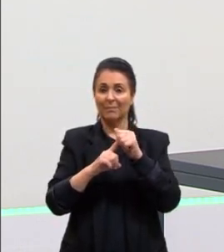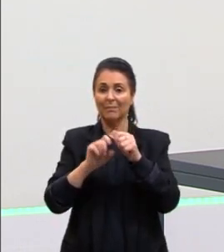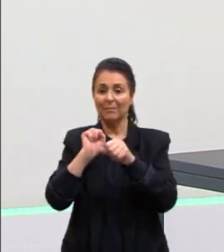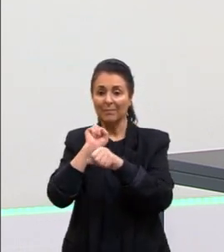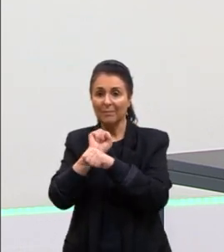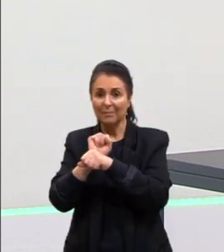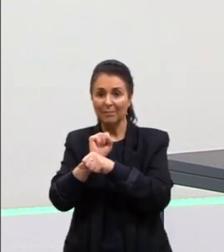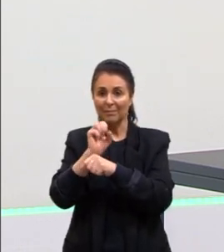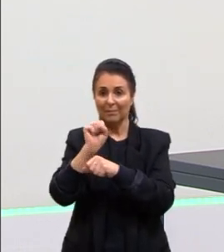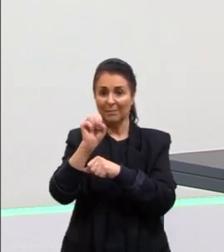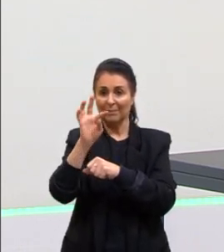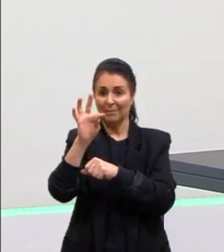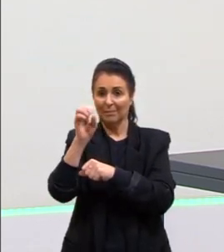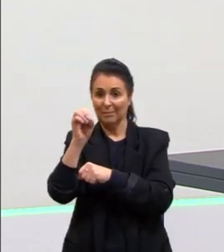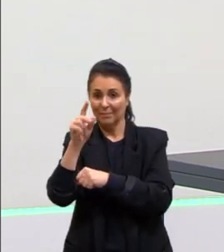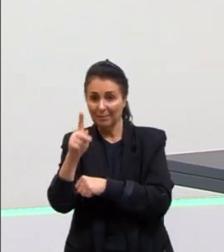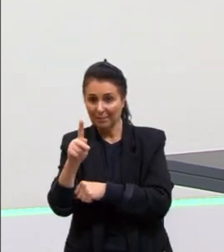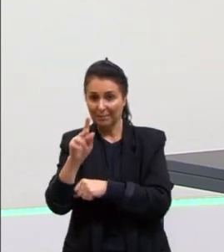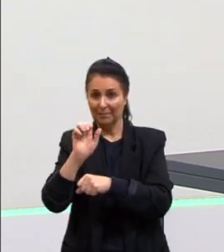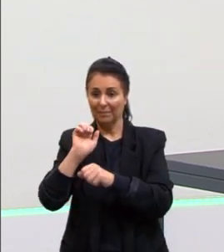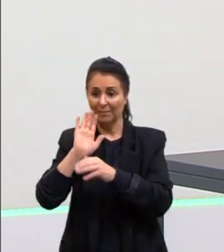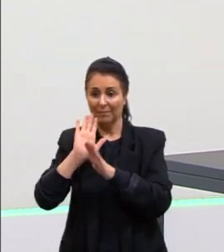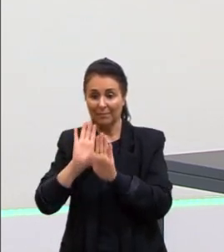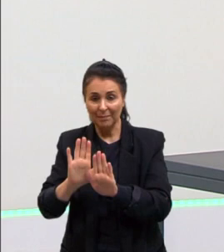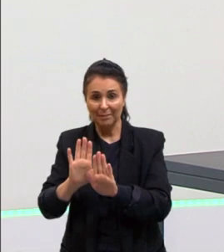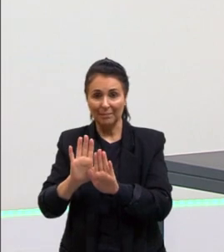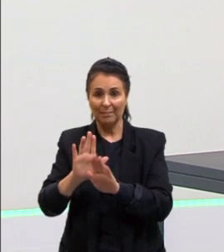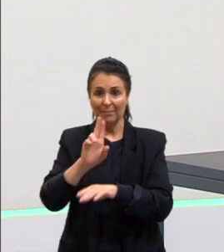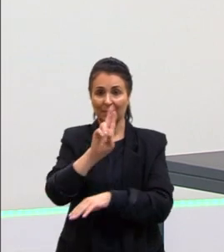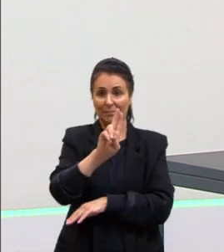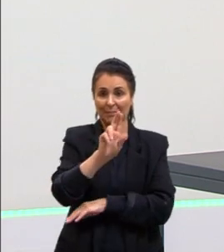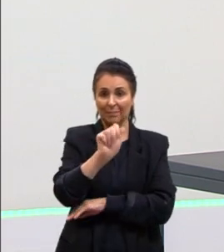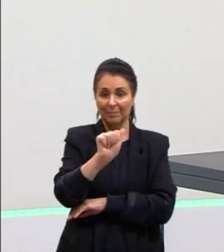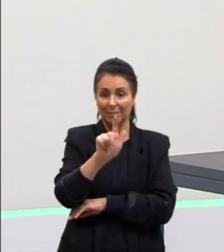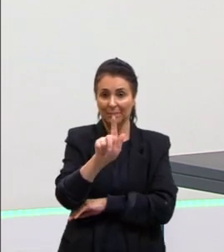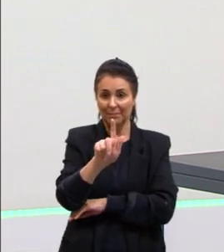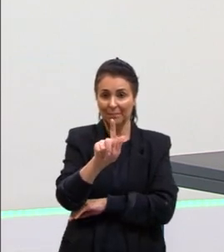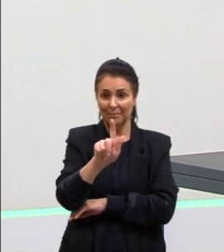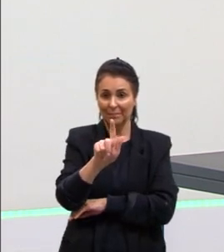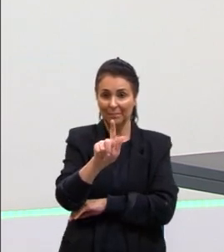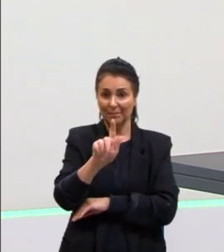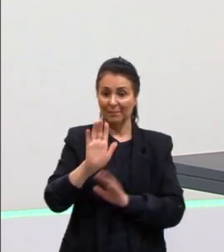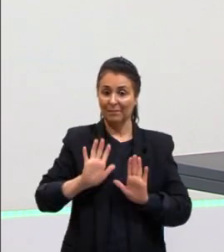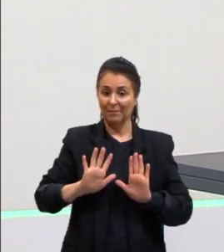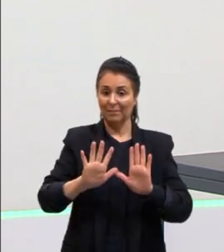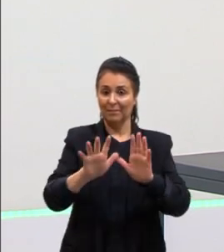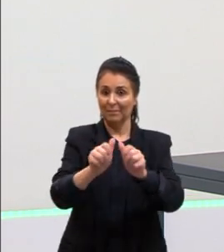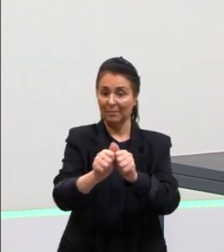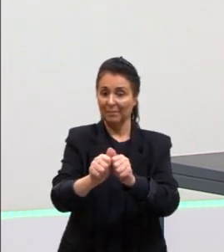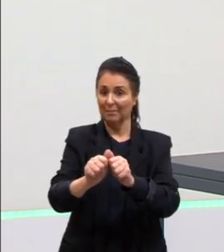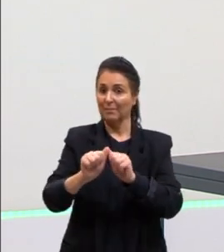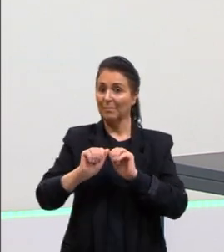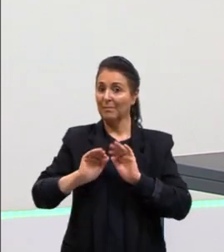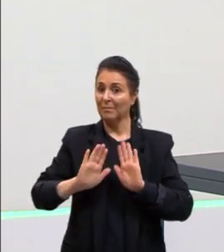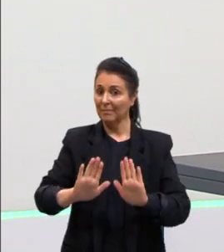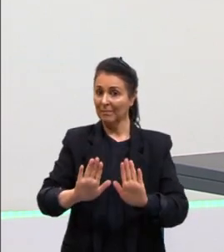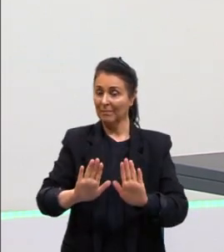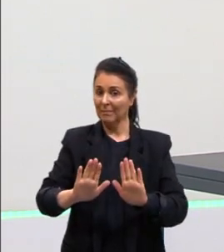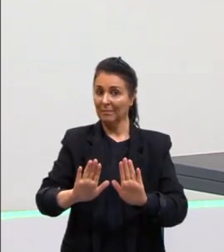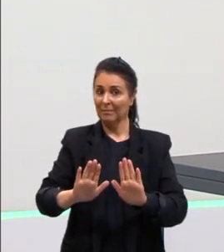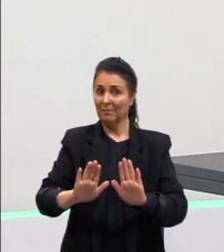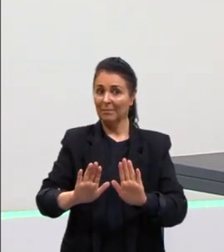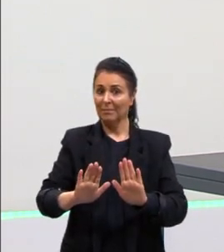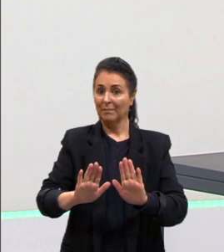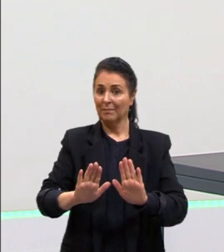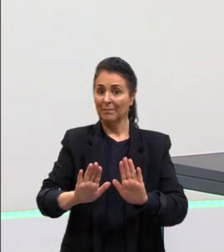onde para. olha aqui o AG, que é o códon do stop. Então, quer dizer que vai boom,